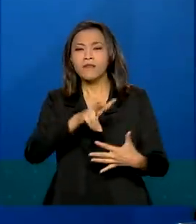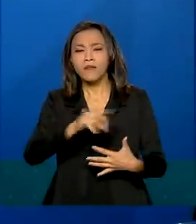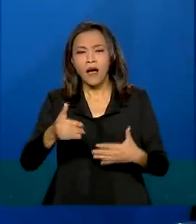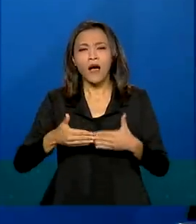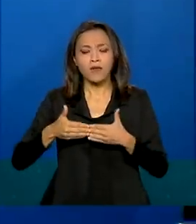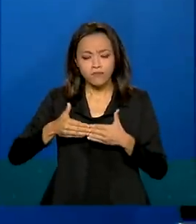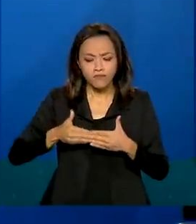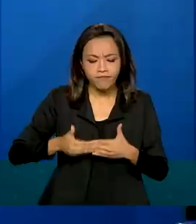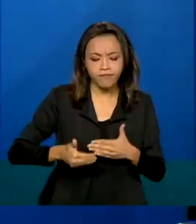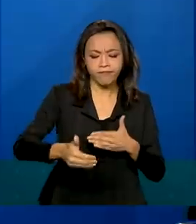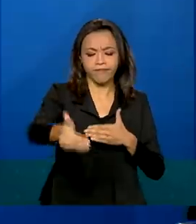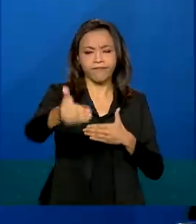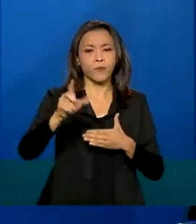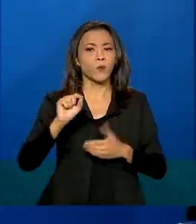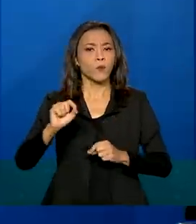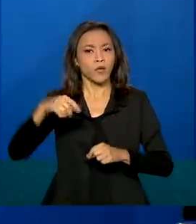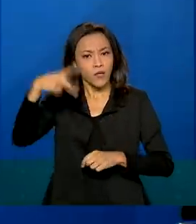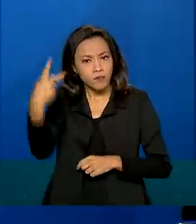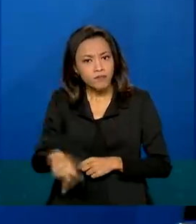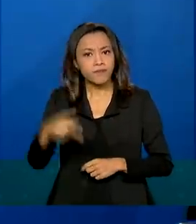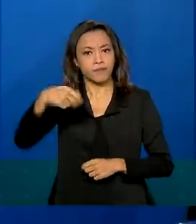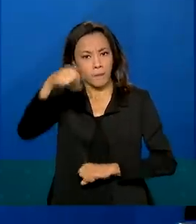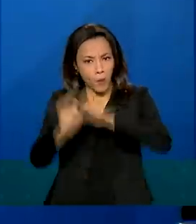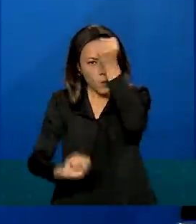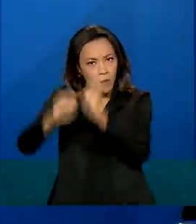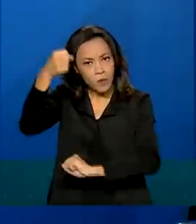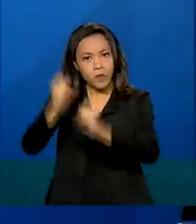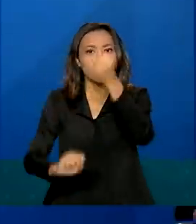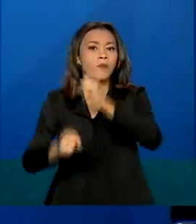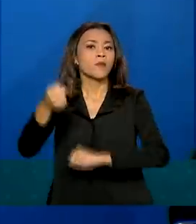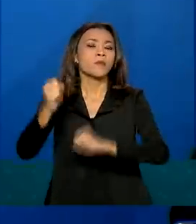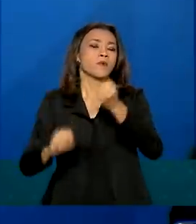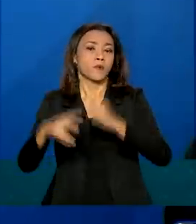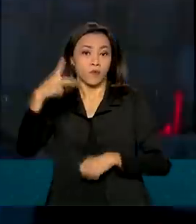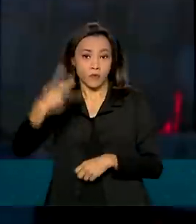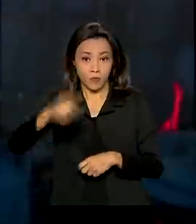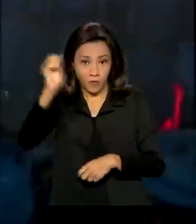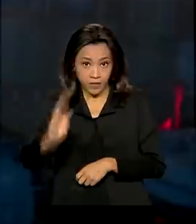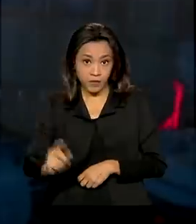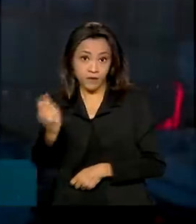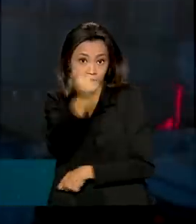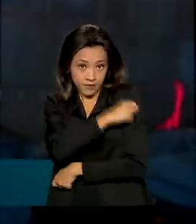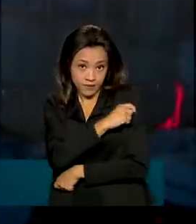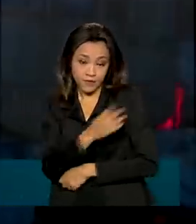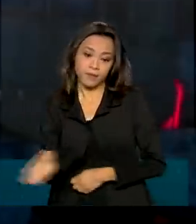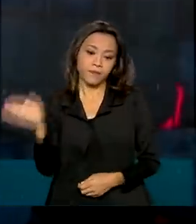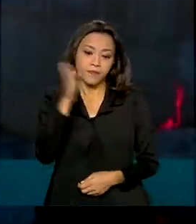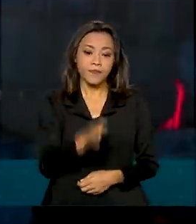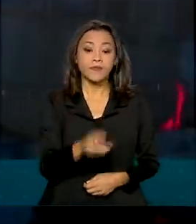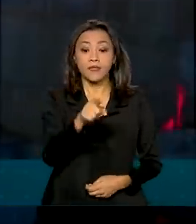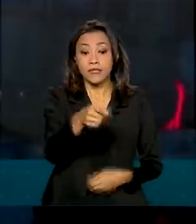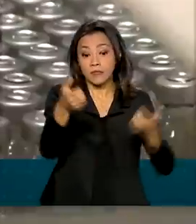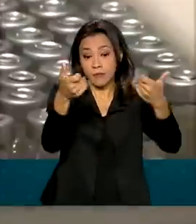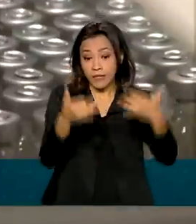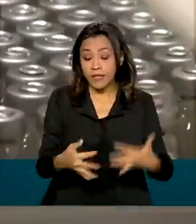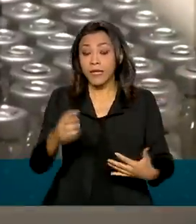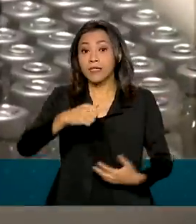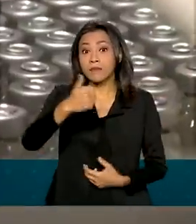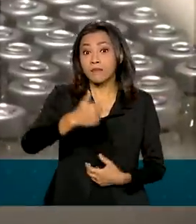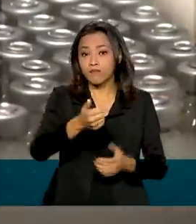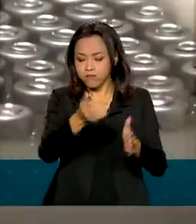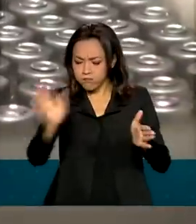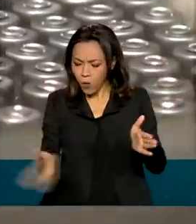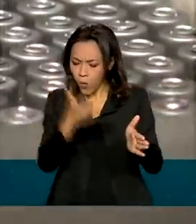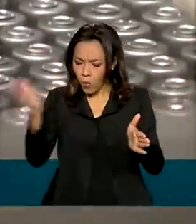relação à autossuficiência e à soberania produtiva dessa vacina. A previsão é que as primeiras doses da vacina